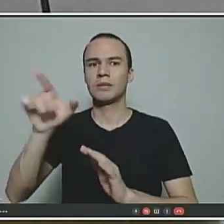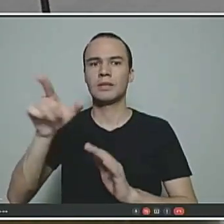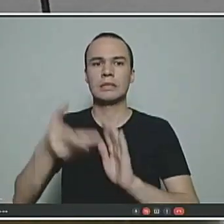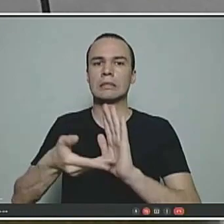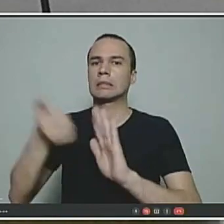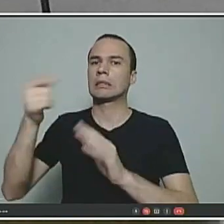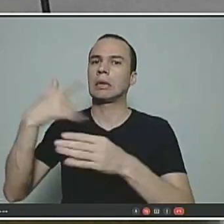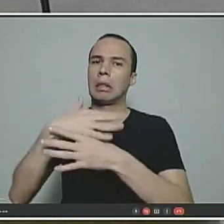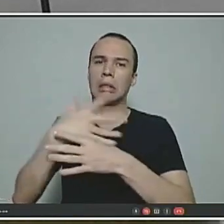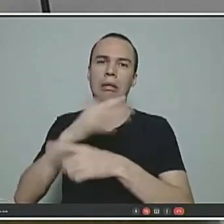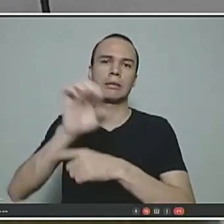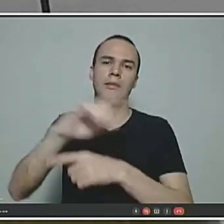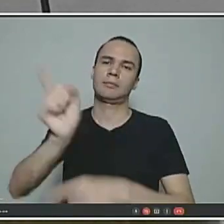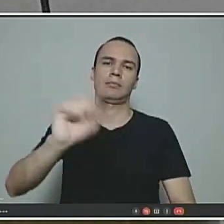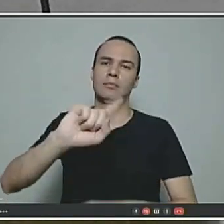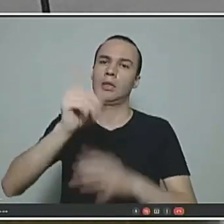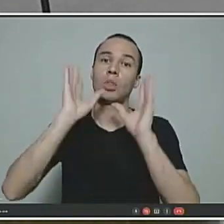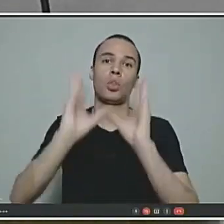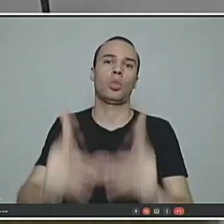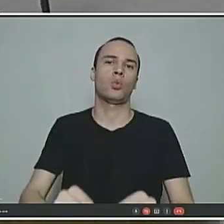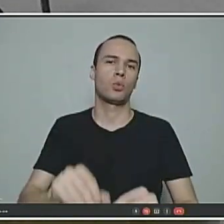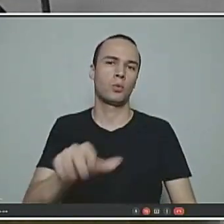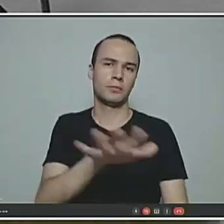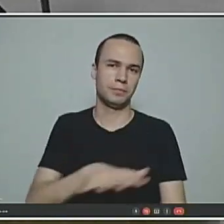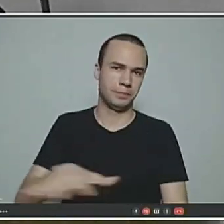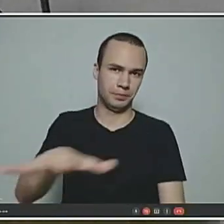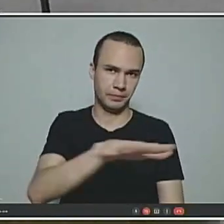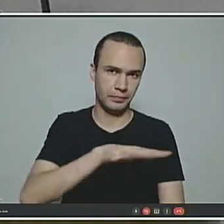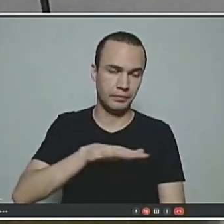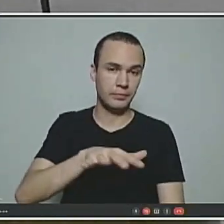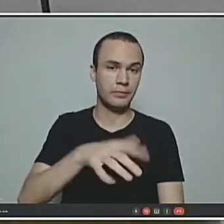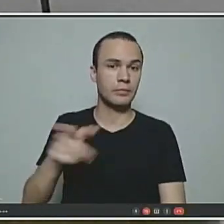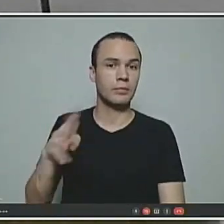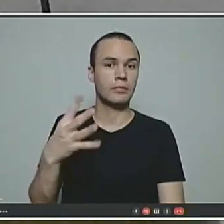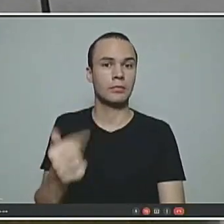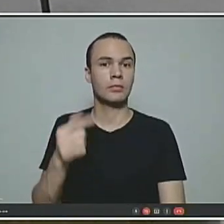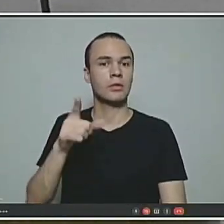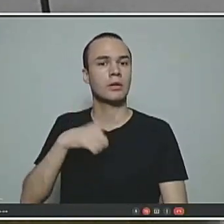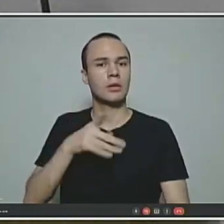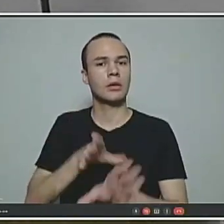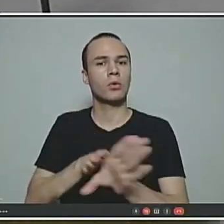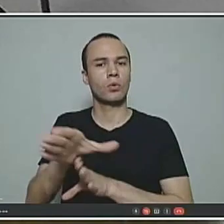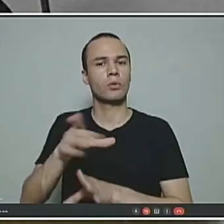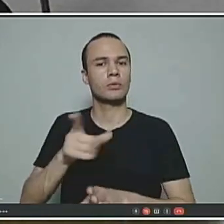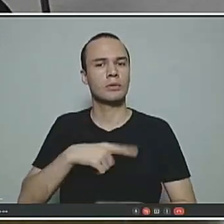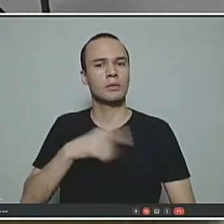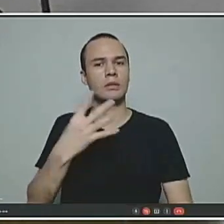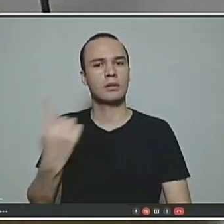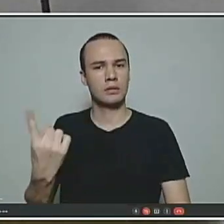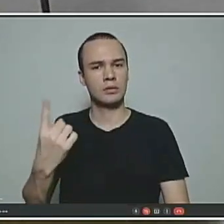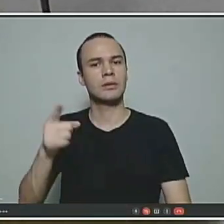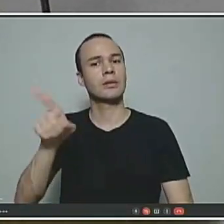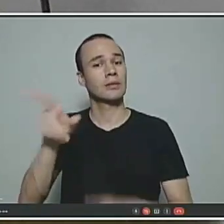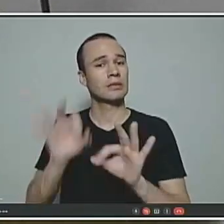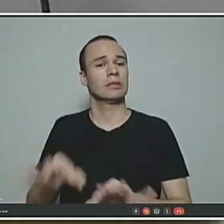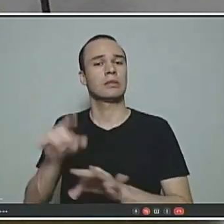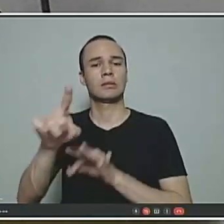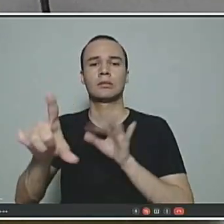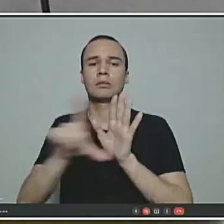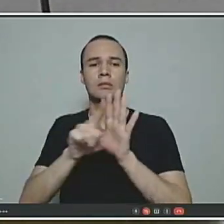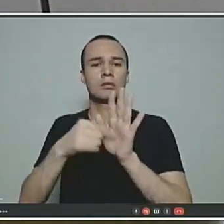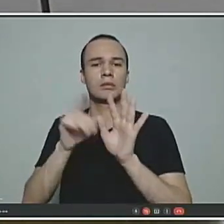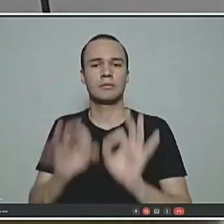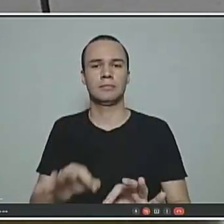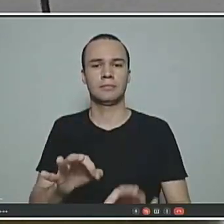municípios como desta vez. Valeu para todos. E a 47 veio corrigir um erro da 41 que é exatamente a regra de transição.